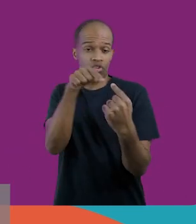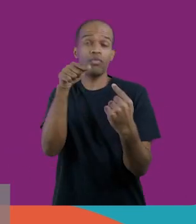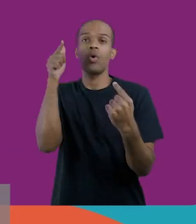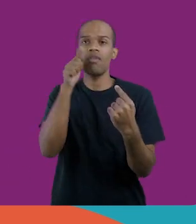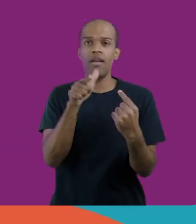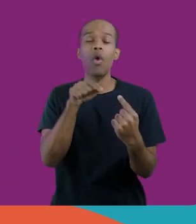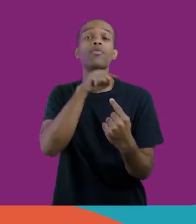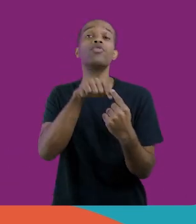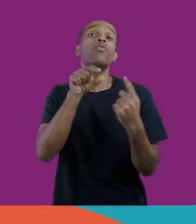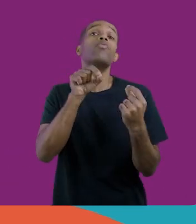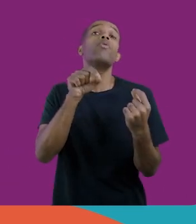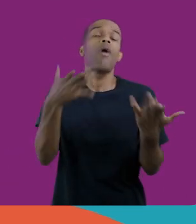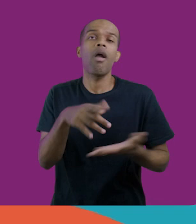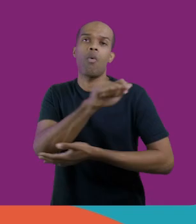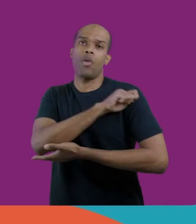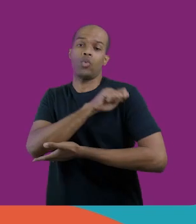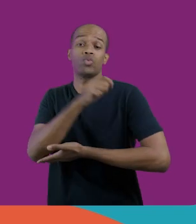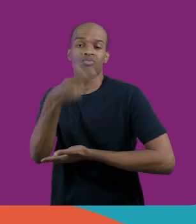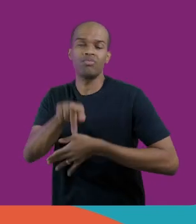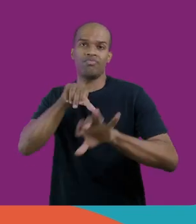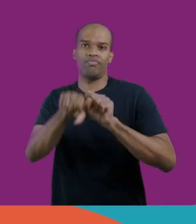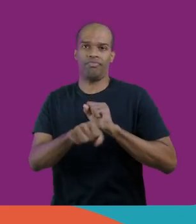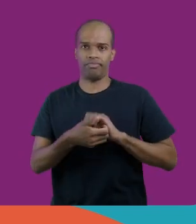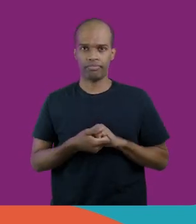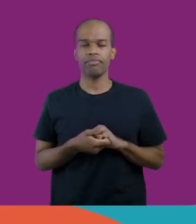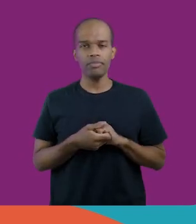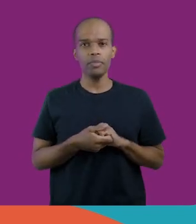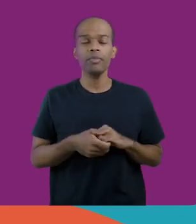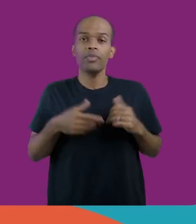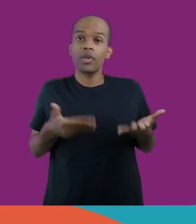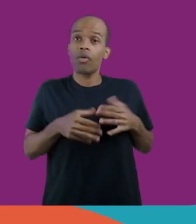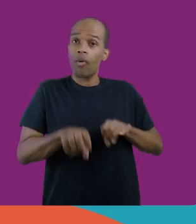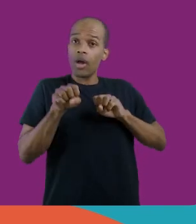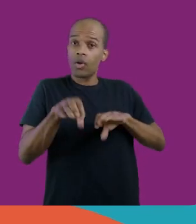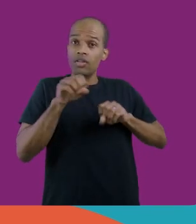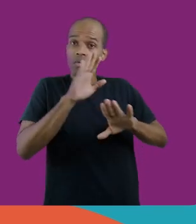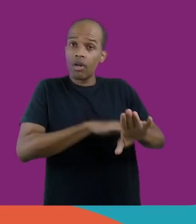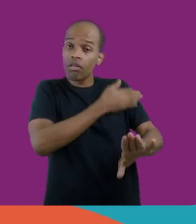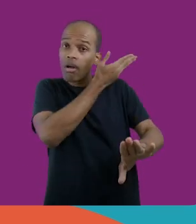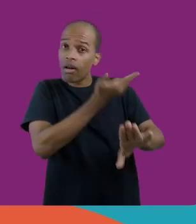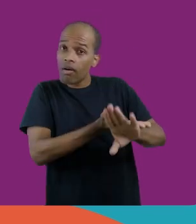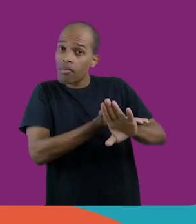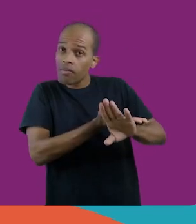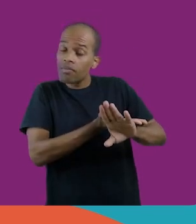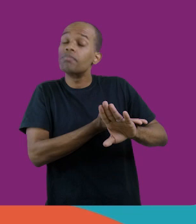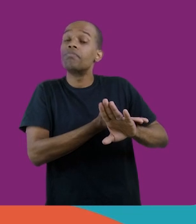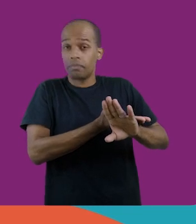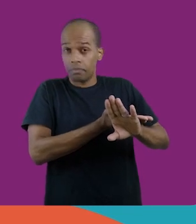alcançar o objetivo que é o estudante, a formação dele. Então, assim, a educação integral,